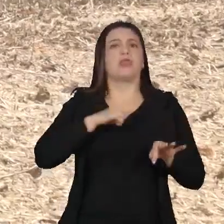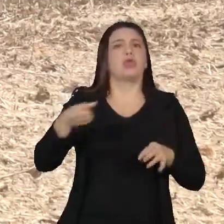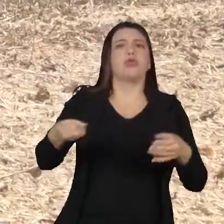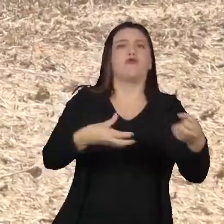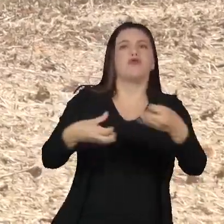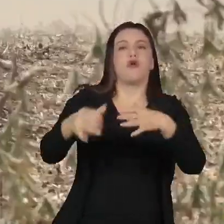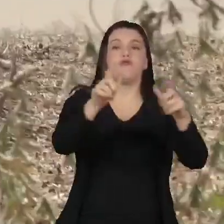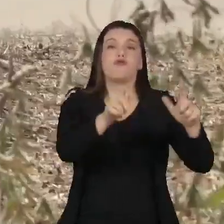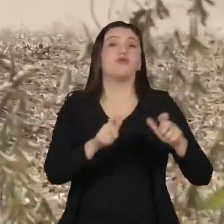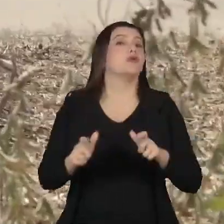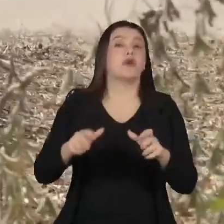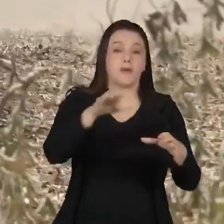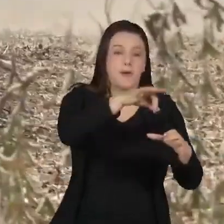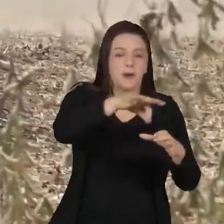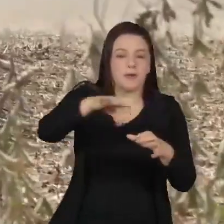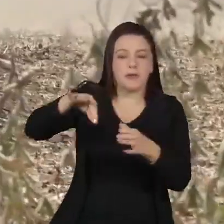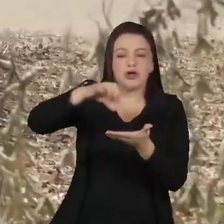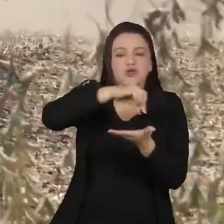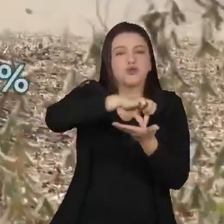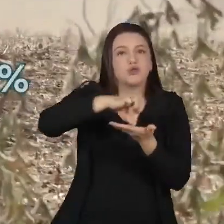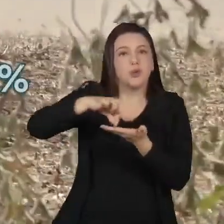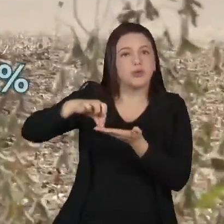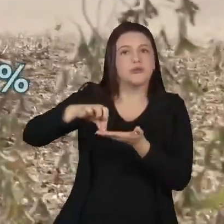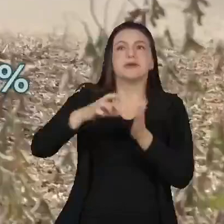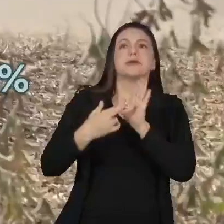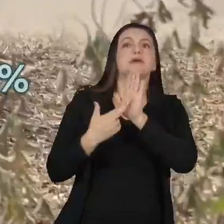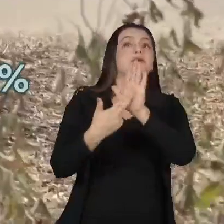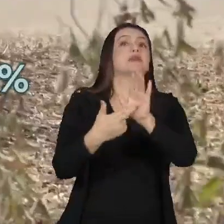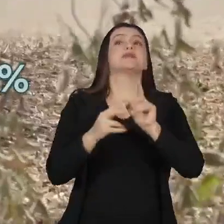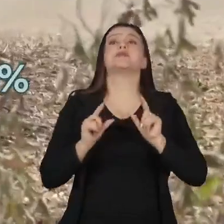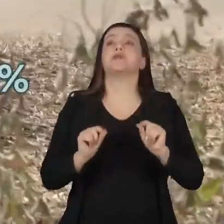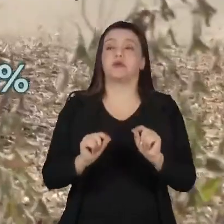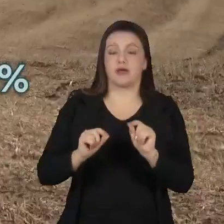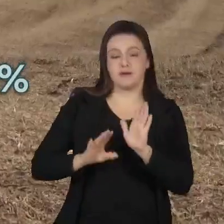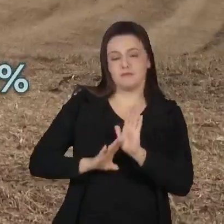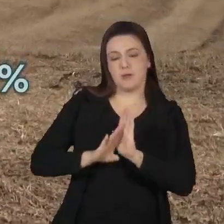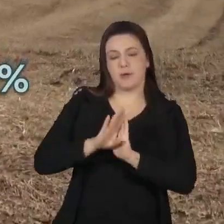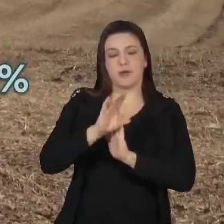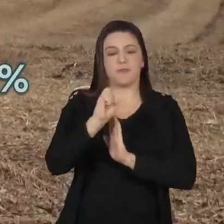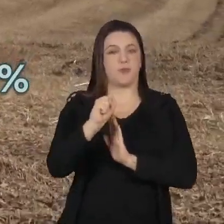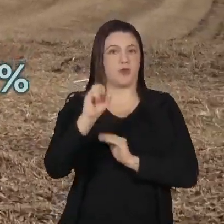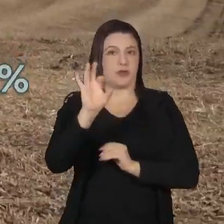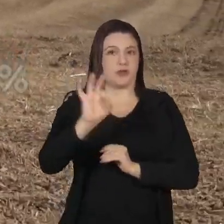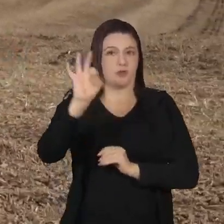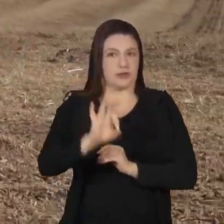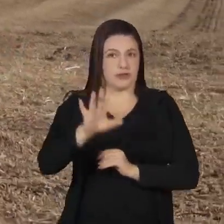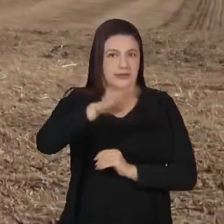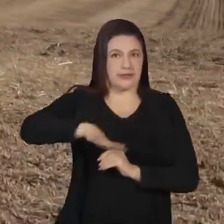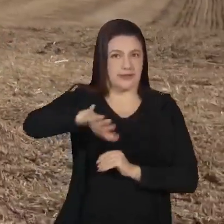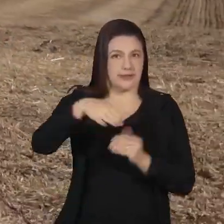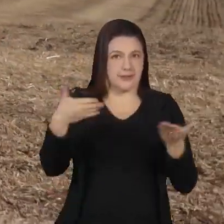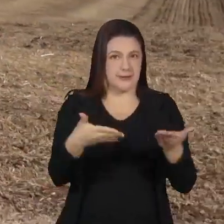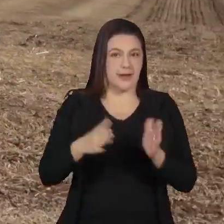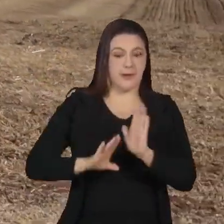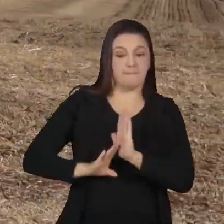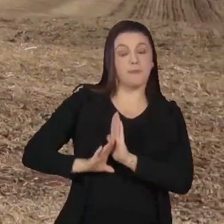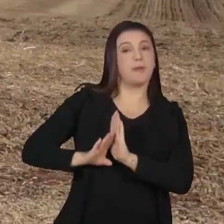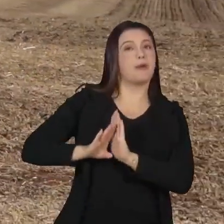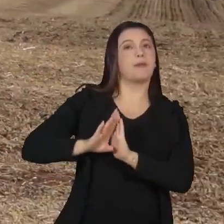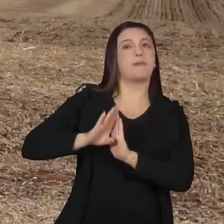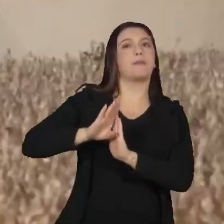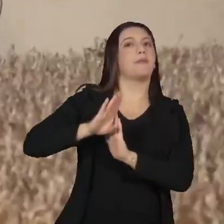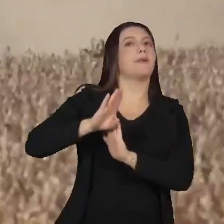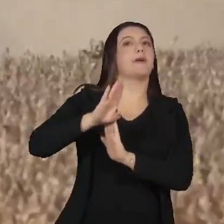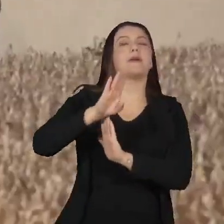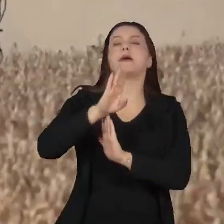locais para o plantio de soja representariam um aumento de 80% na área atual. O crescimento deve ocorrer